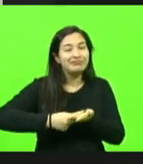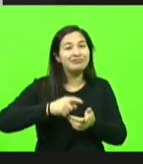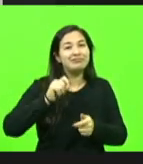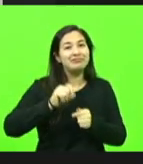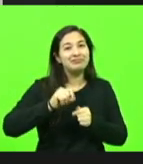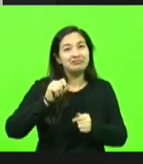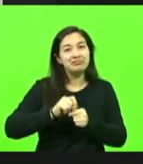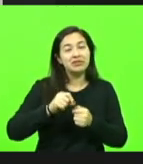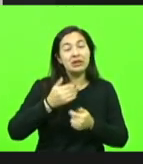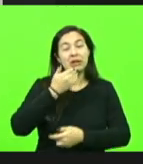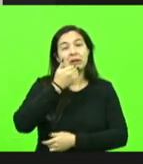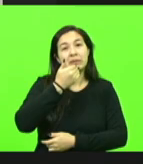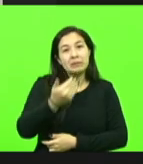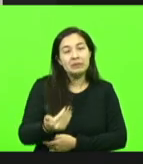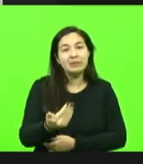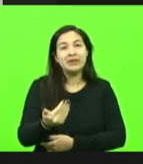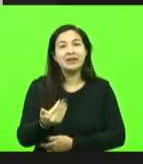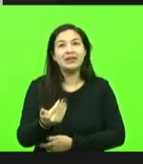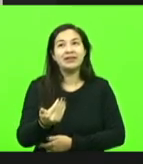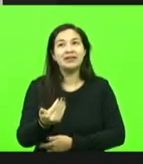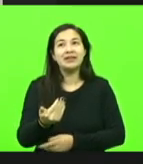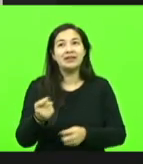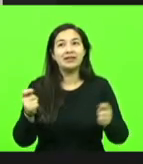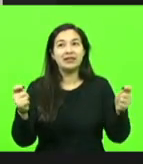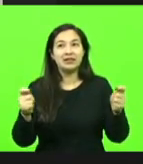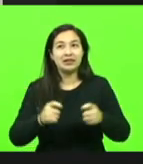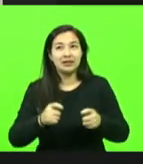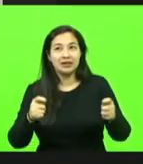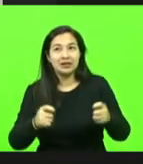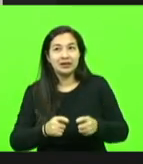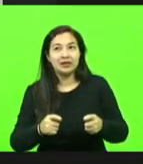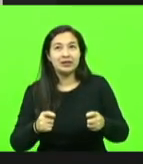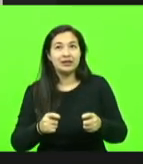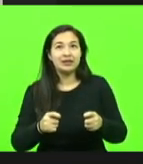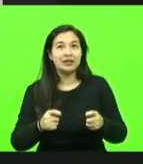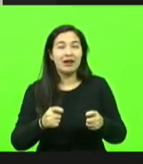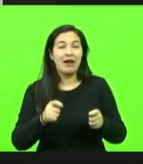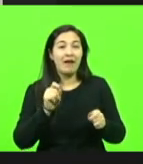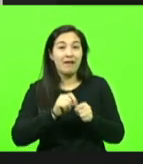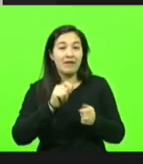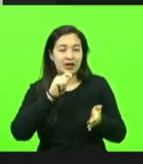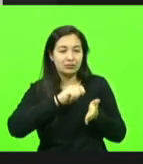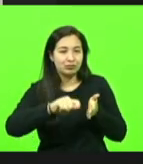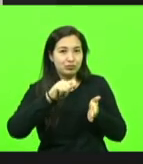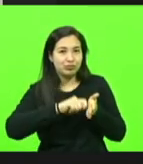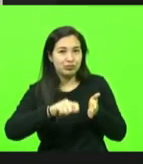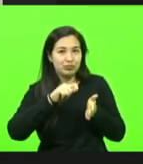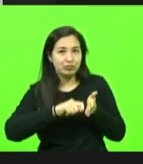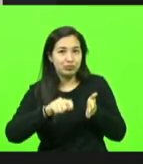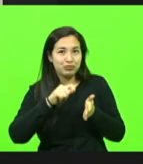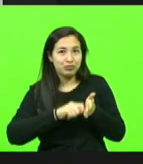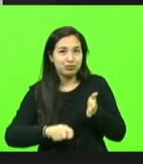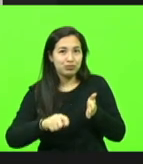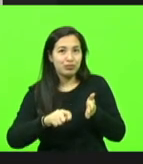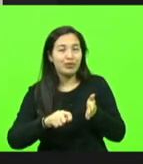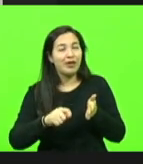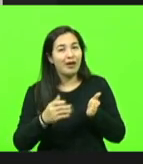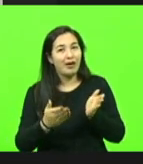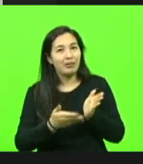Neodir? Estão fazendo o pedido aqui para que a gente possa fazer o livro que conta essa história fantástica que é